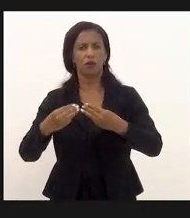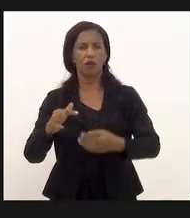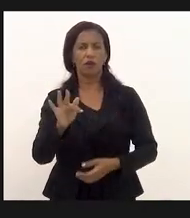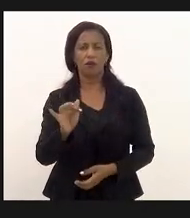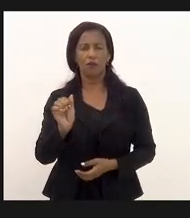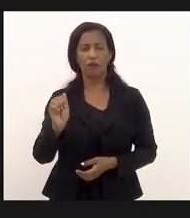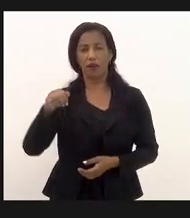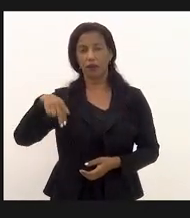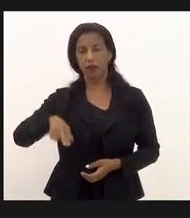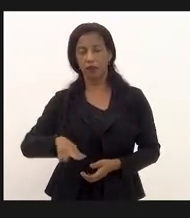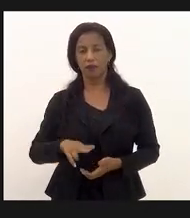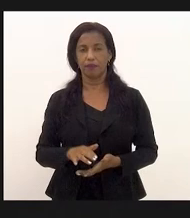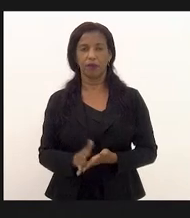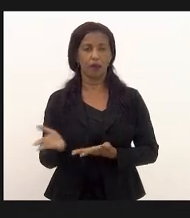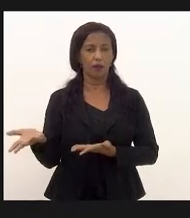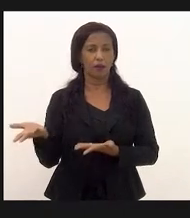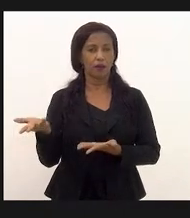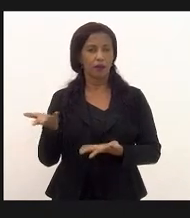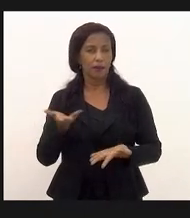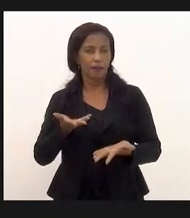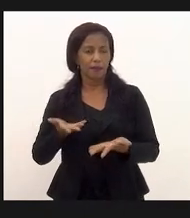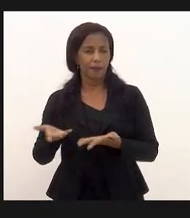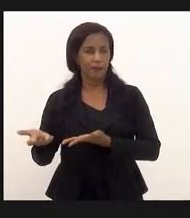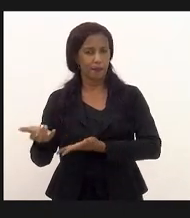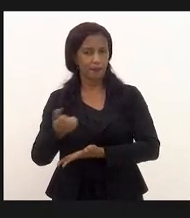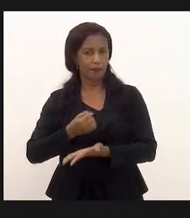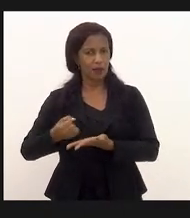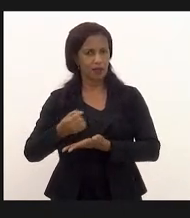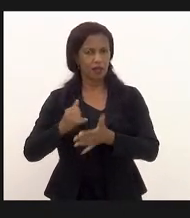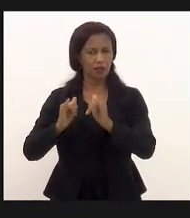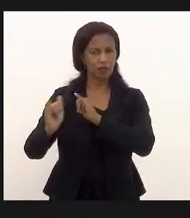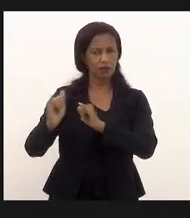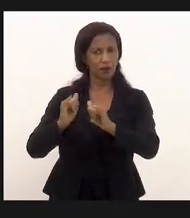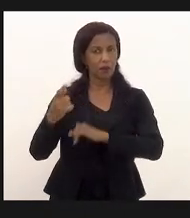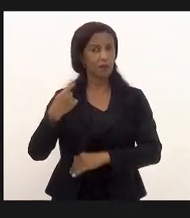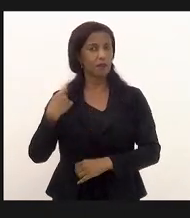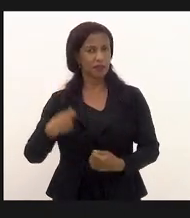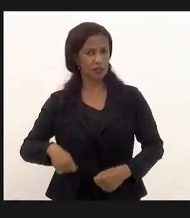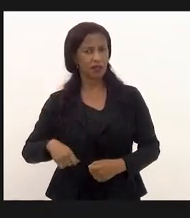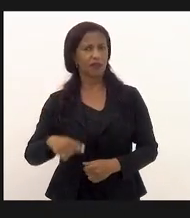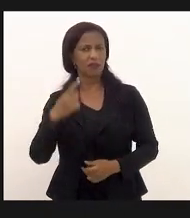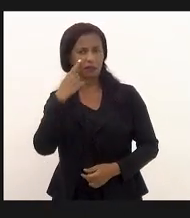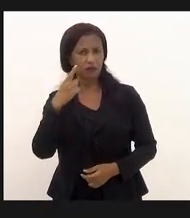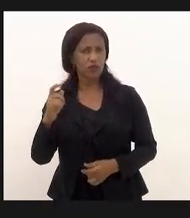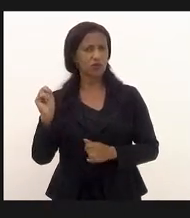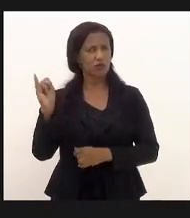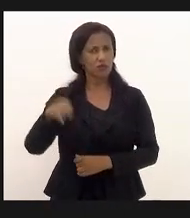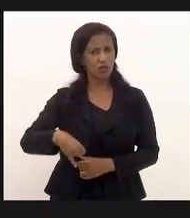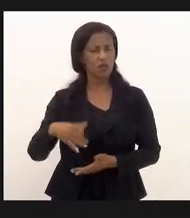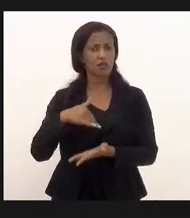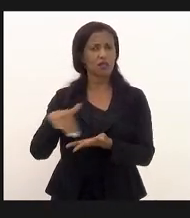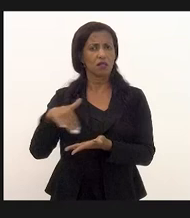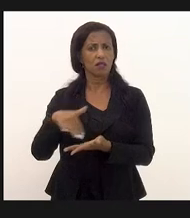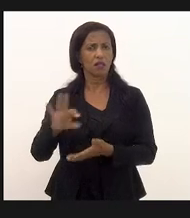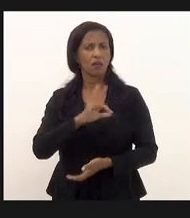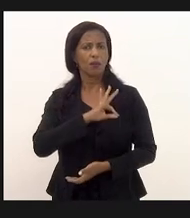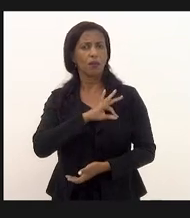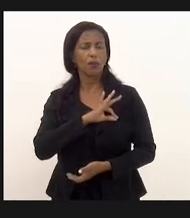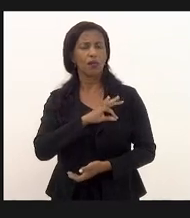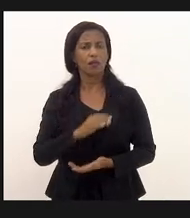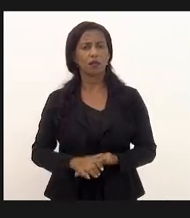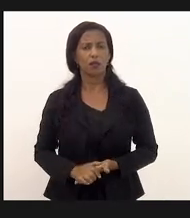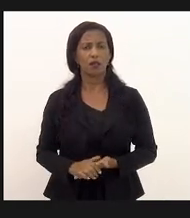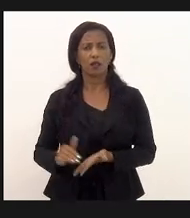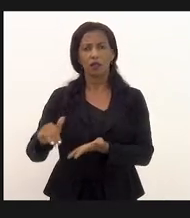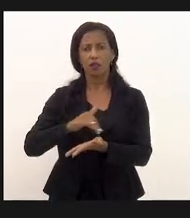que fez baseado em informações mas ele deveria ter ouvido sim a secretaria de polícia militar e a